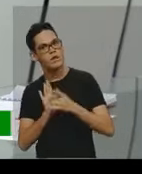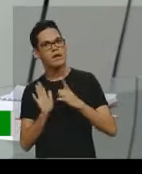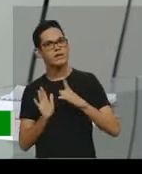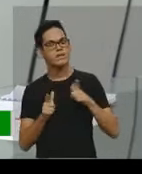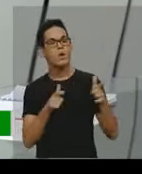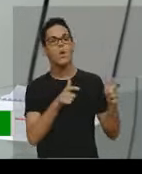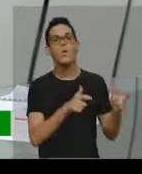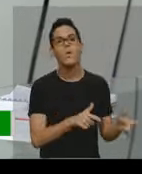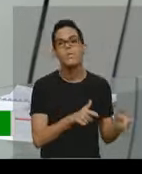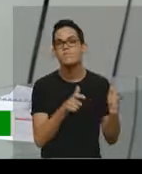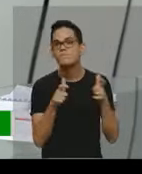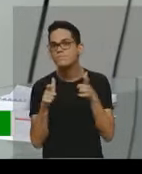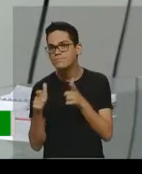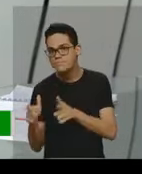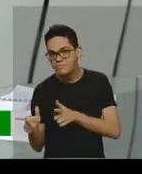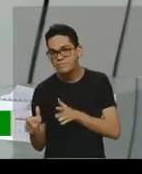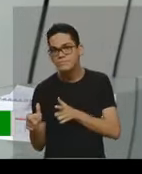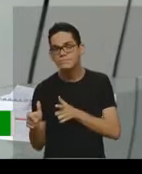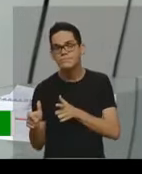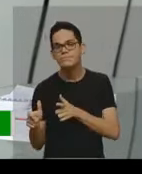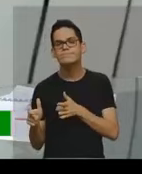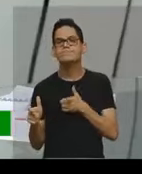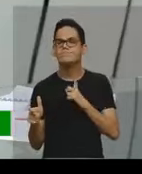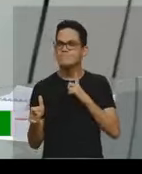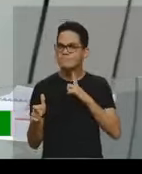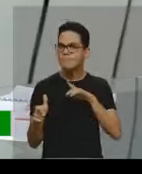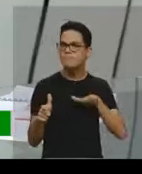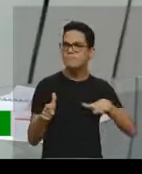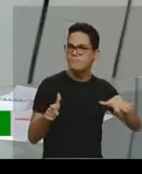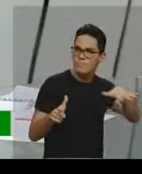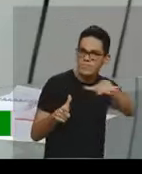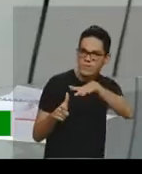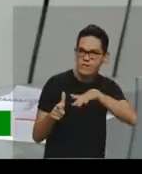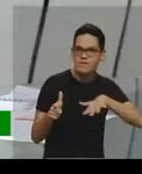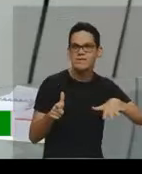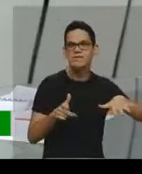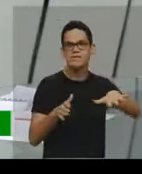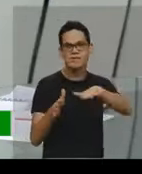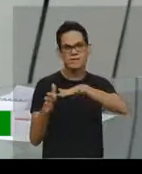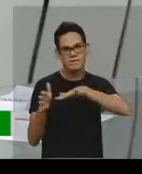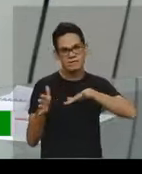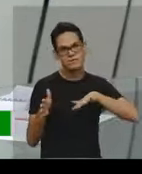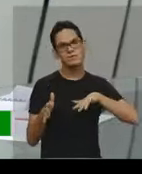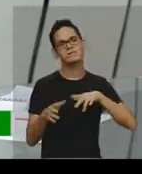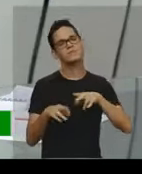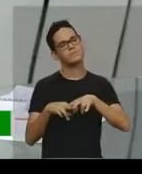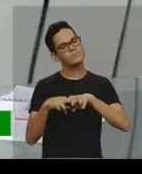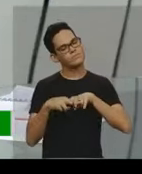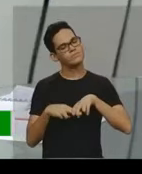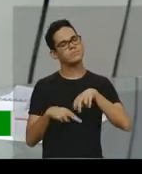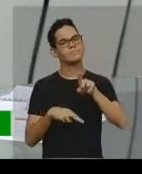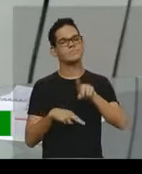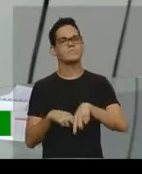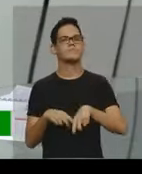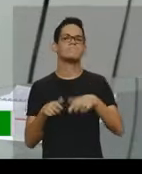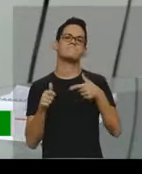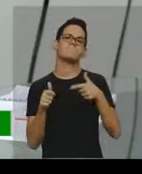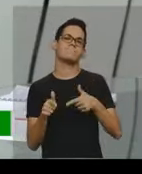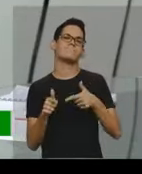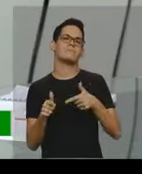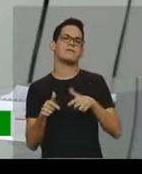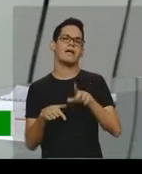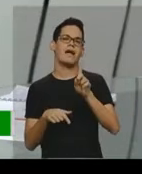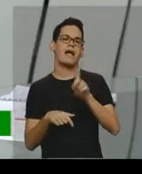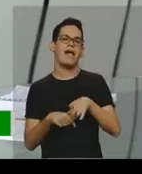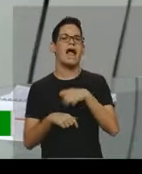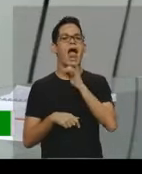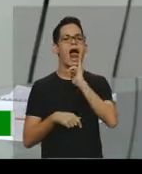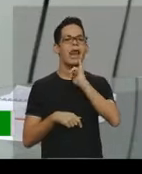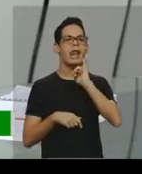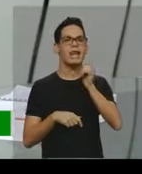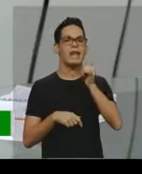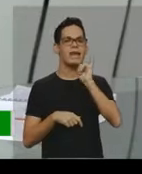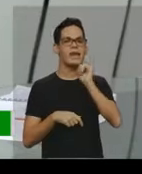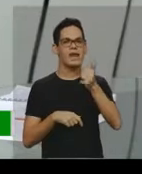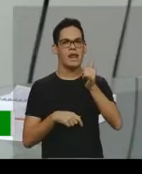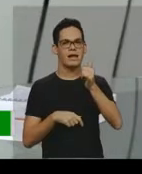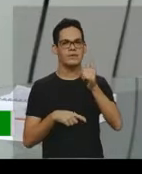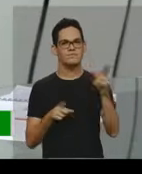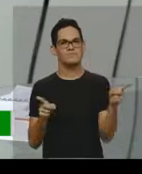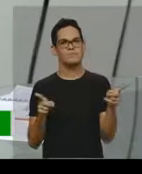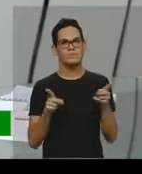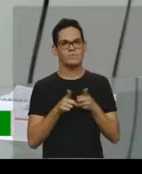espaço, tem o lugar, né, por isso que ela é considerada um gênero, ela é uma narração